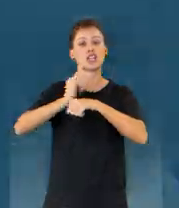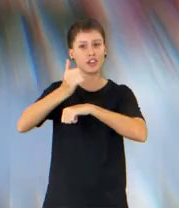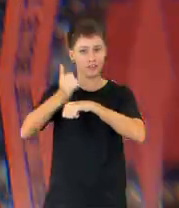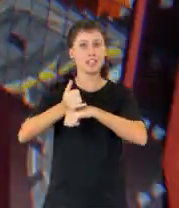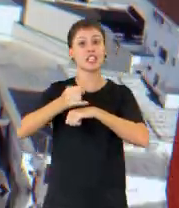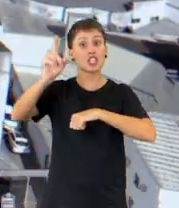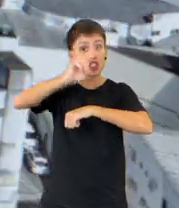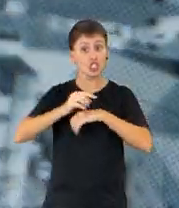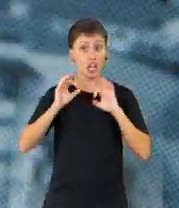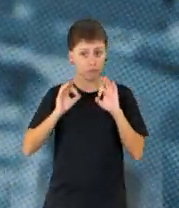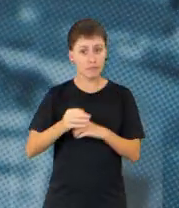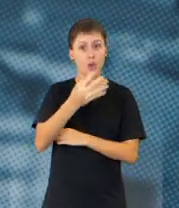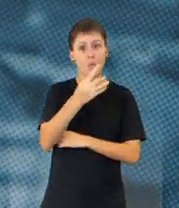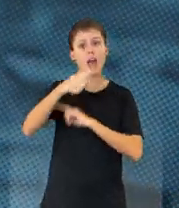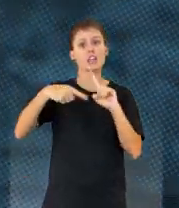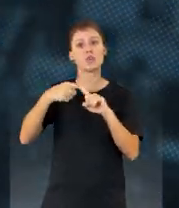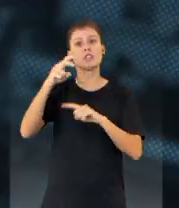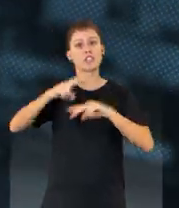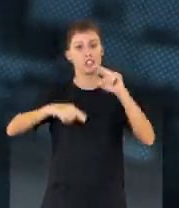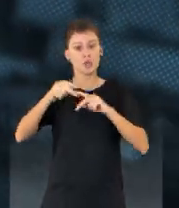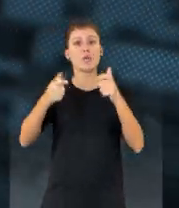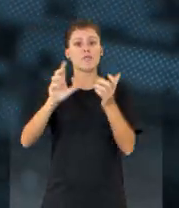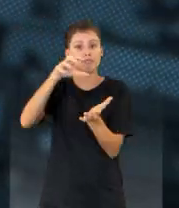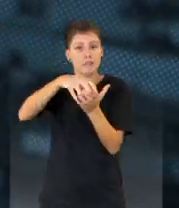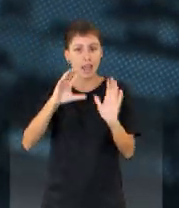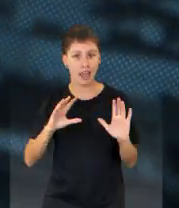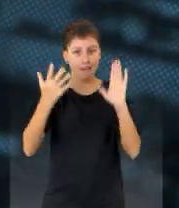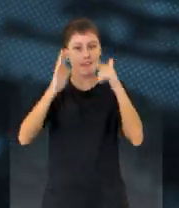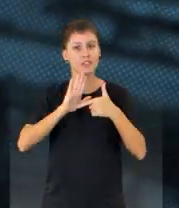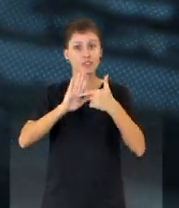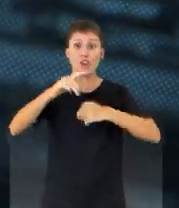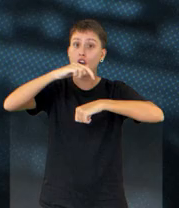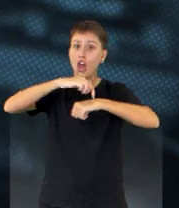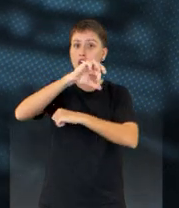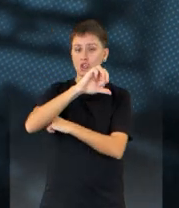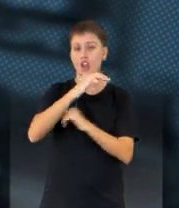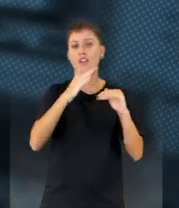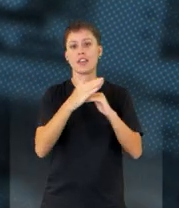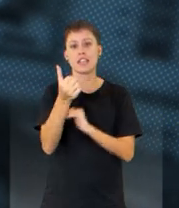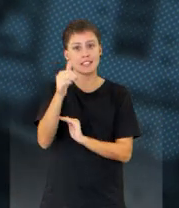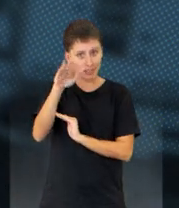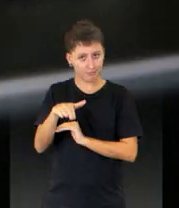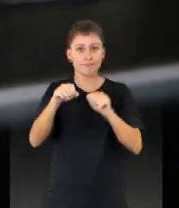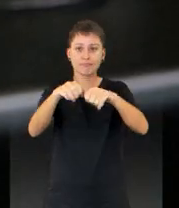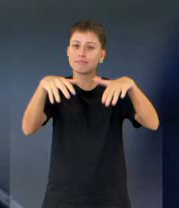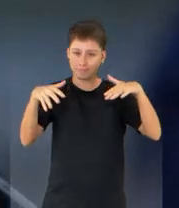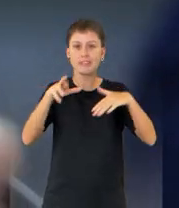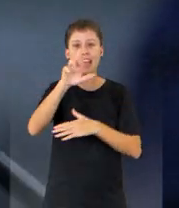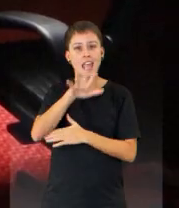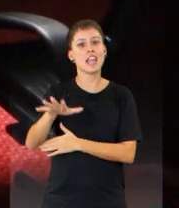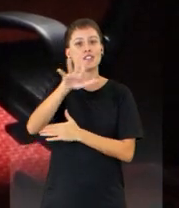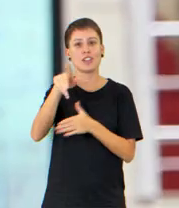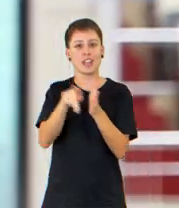Joinville, nos dias 4 e 5 de junho, no Centro de Convenções e Exposições Expoville, das 9 às 18 horas. Sessão